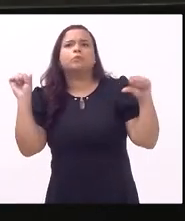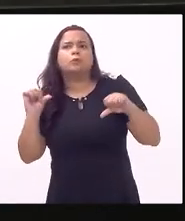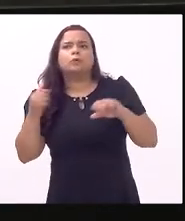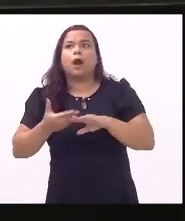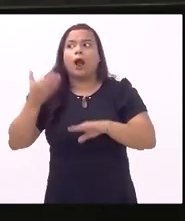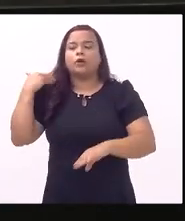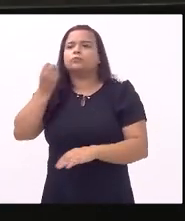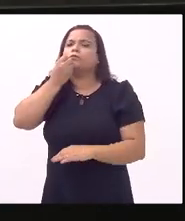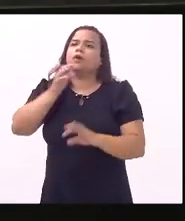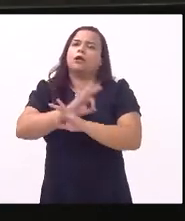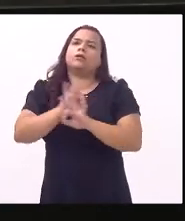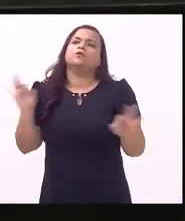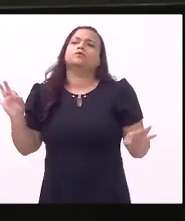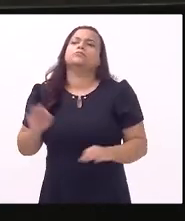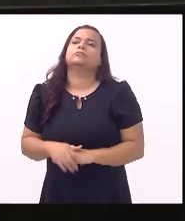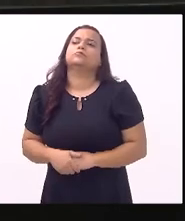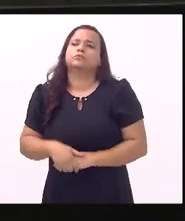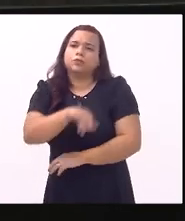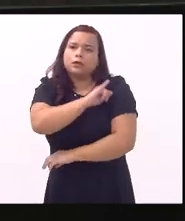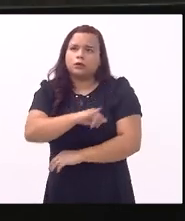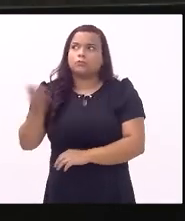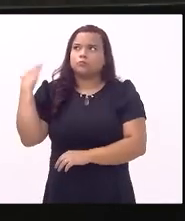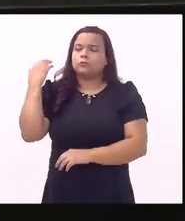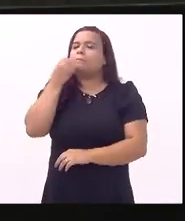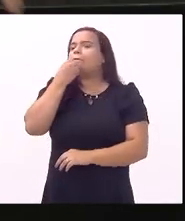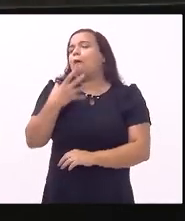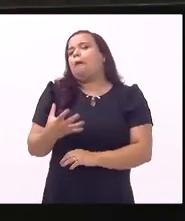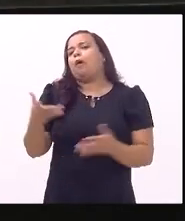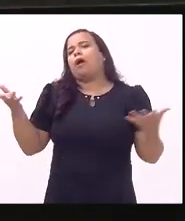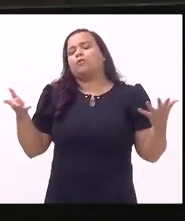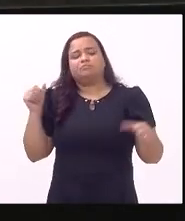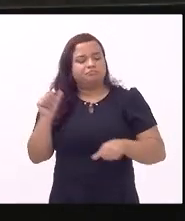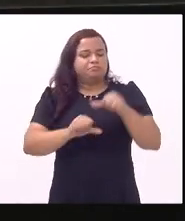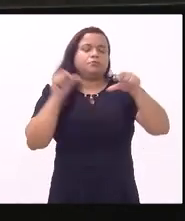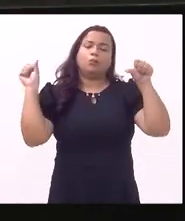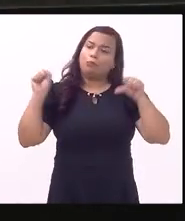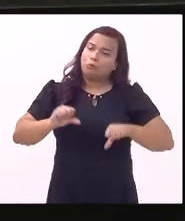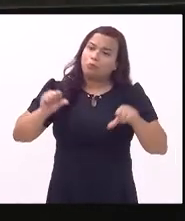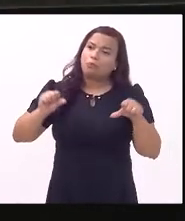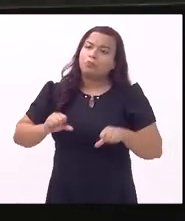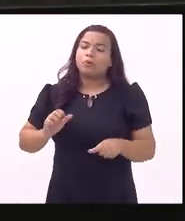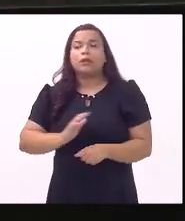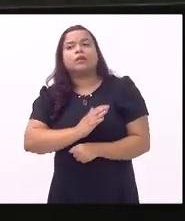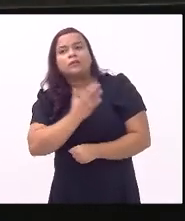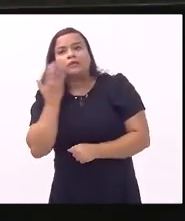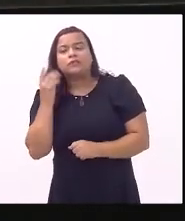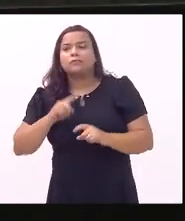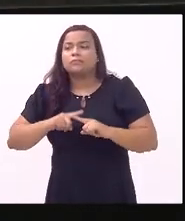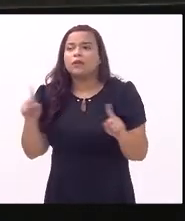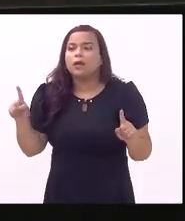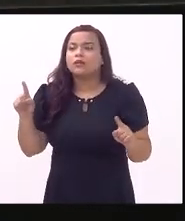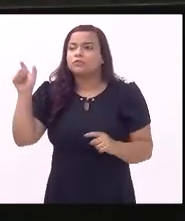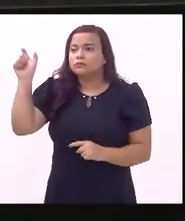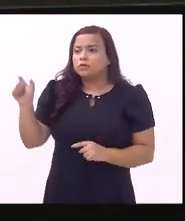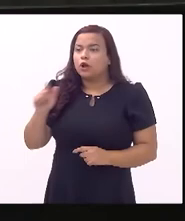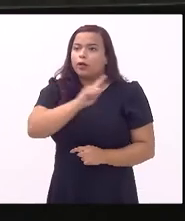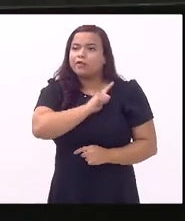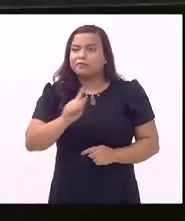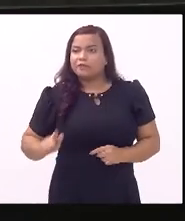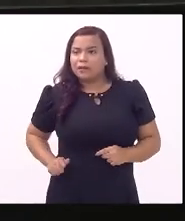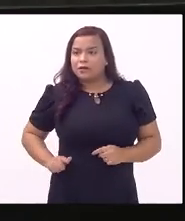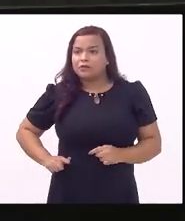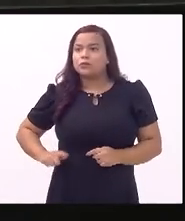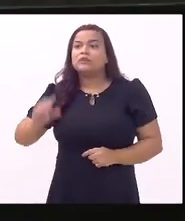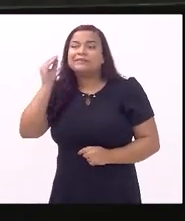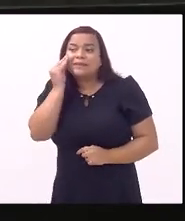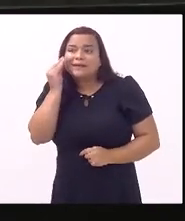antes antes o Rio de Janeiro era bom e agora o Rio de Janeiro está horrível sendo que o governador tem